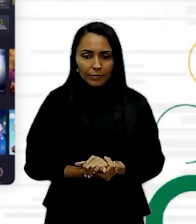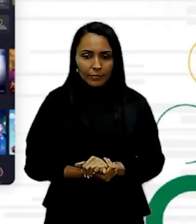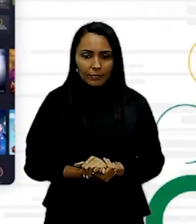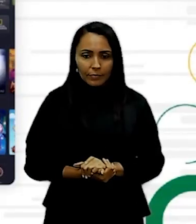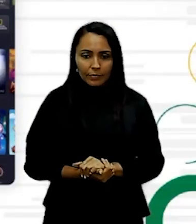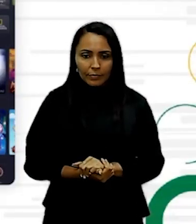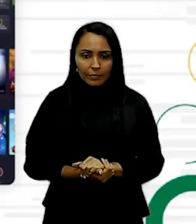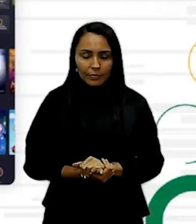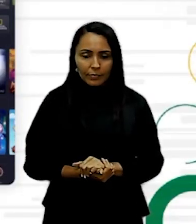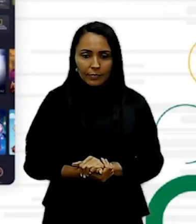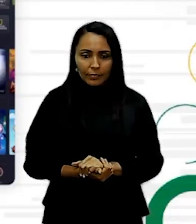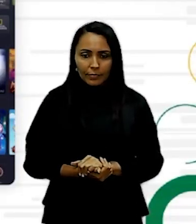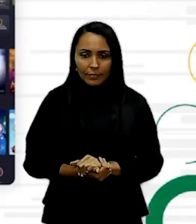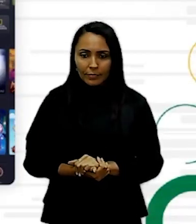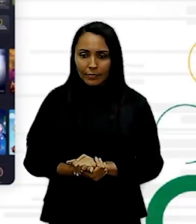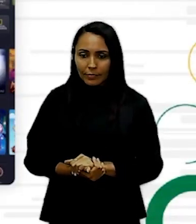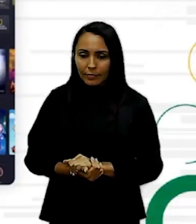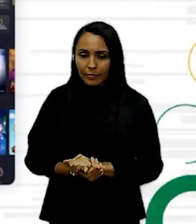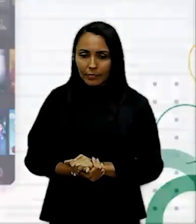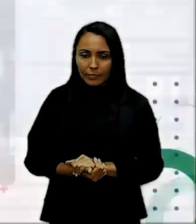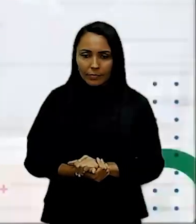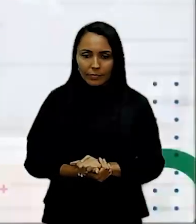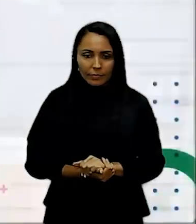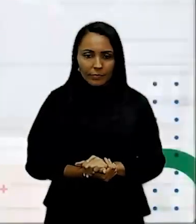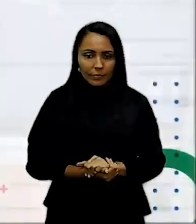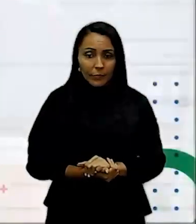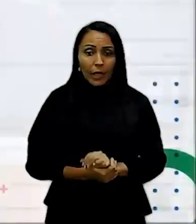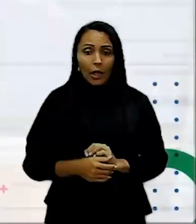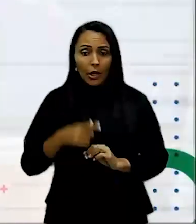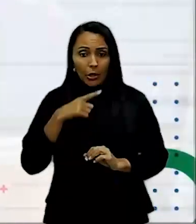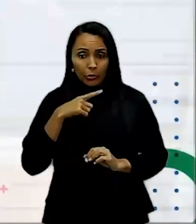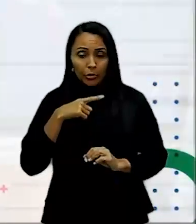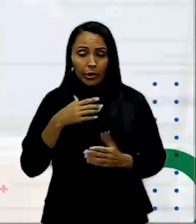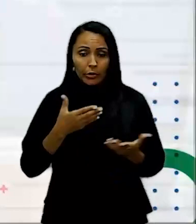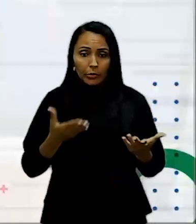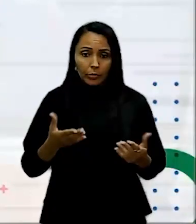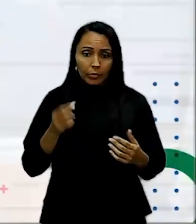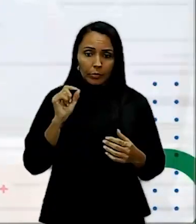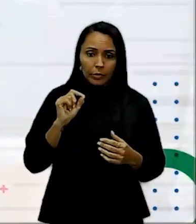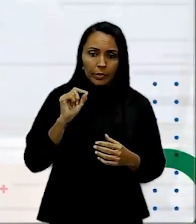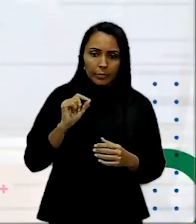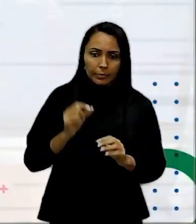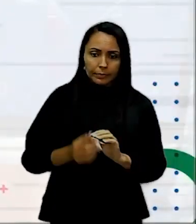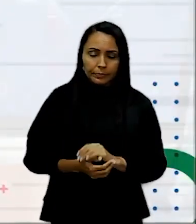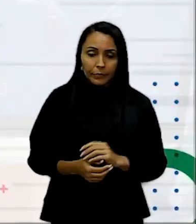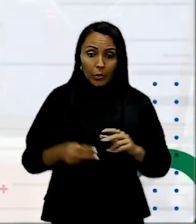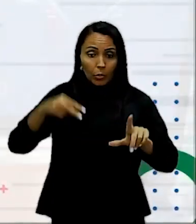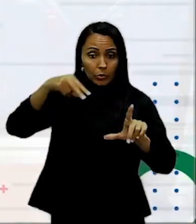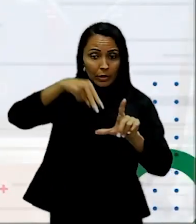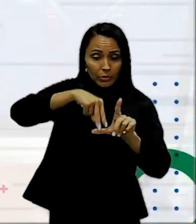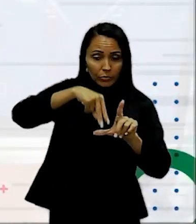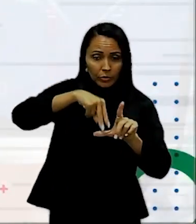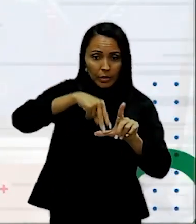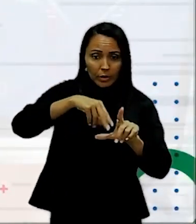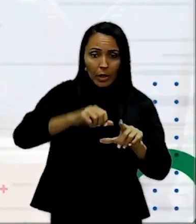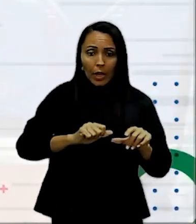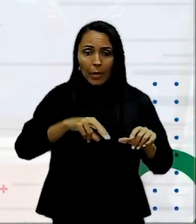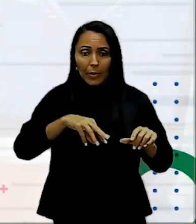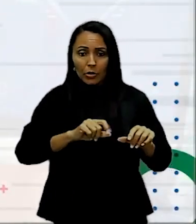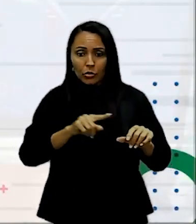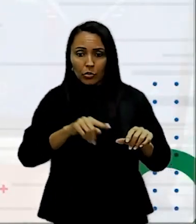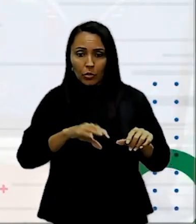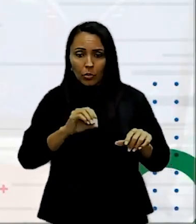Ok Passou o tempo Vamos lá Eu tenho aqui O Netflix Amazon Prime